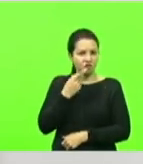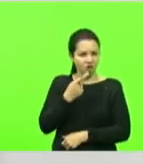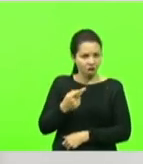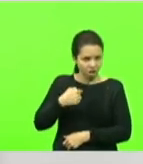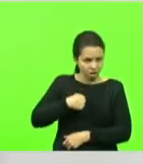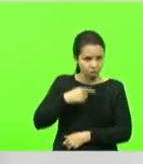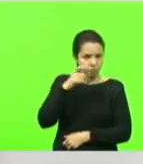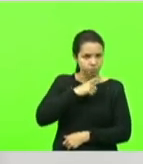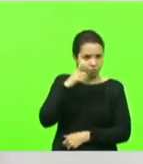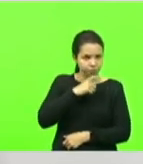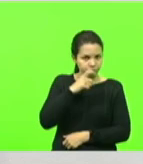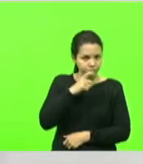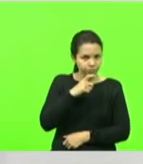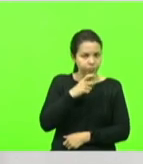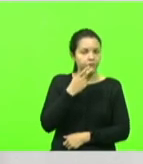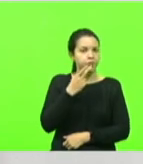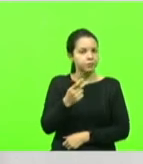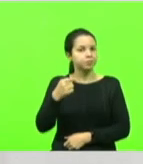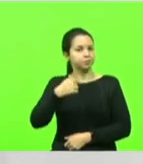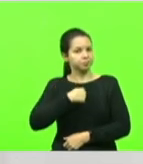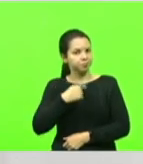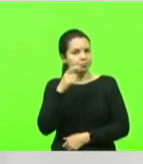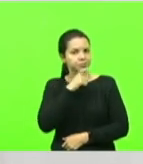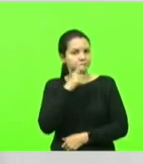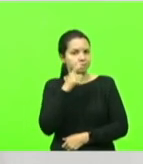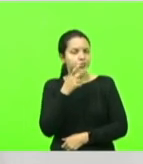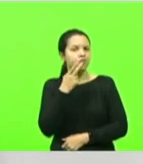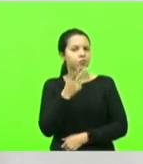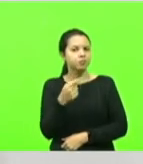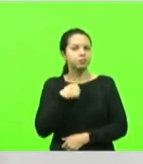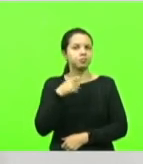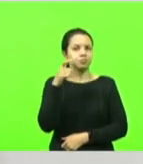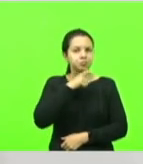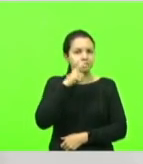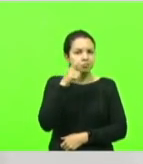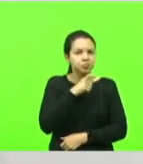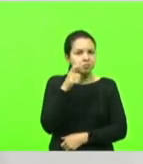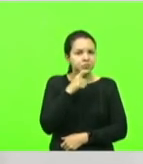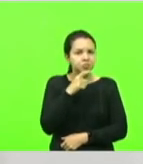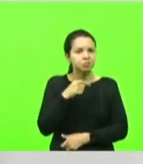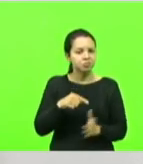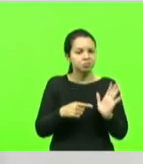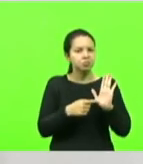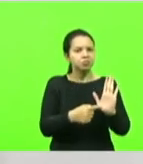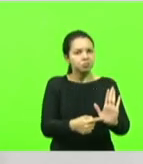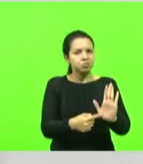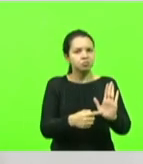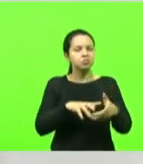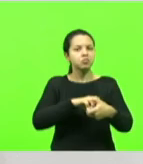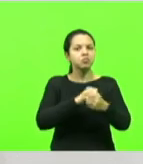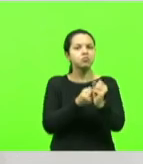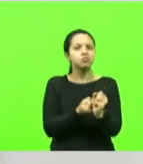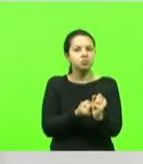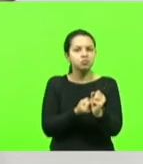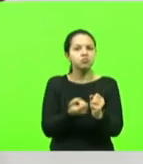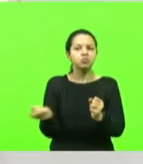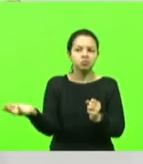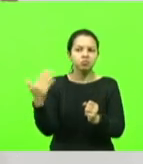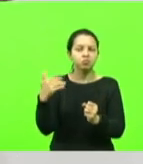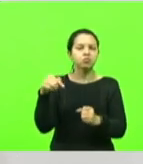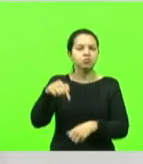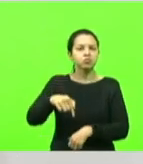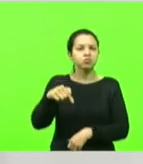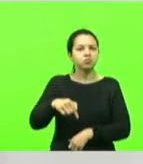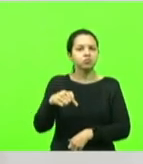Me chama de mentiroso. Diz que eu minto. Vem aqui e apresenta os bloqueios. Vem aqui e diz ao deputado